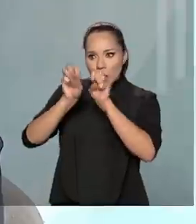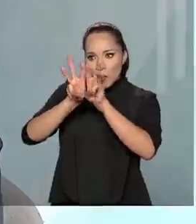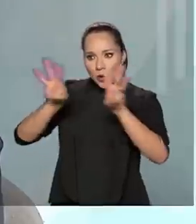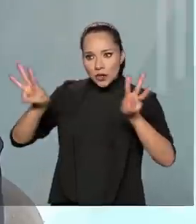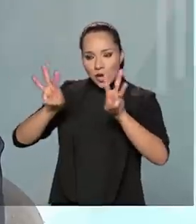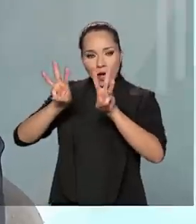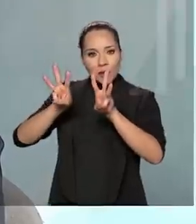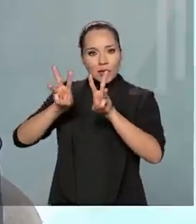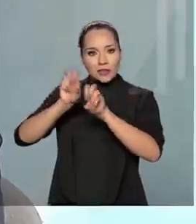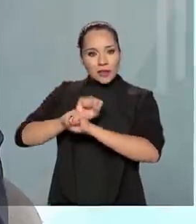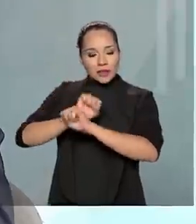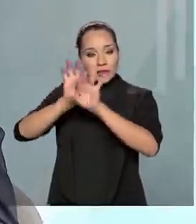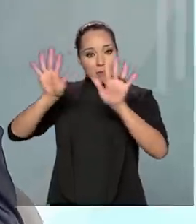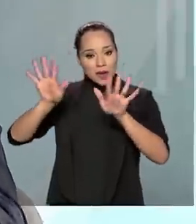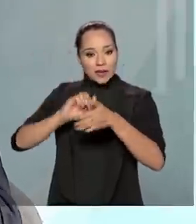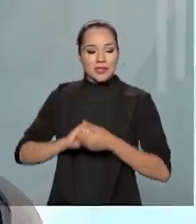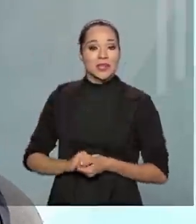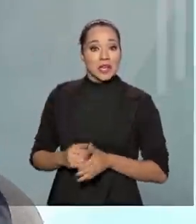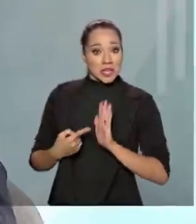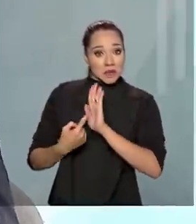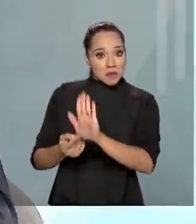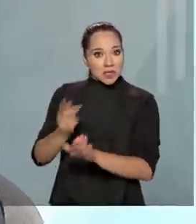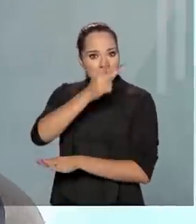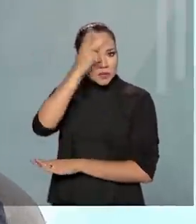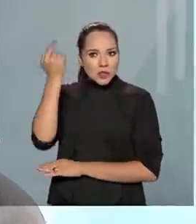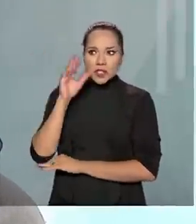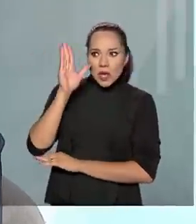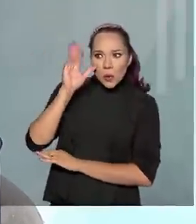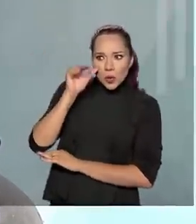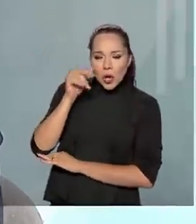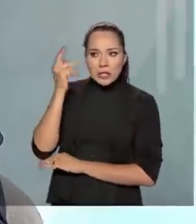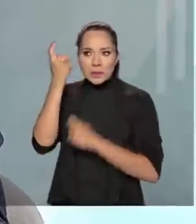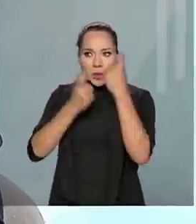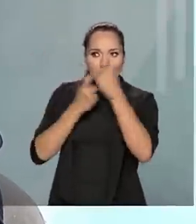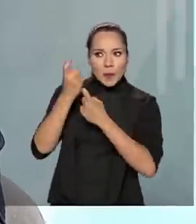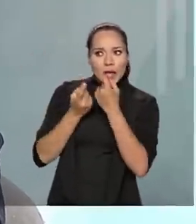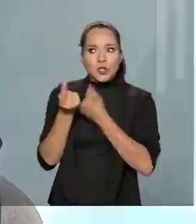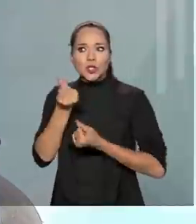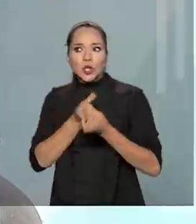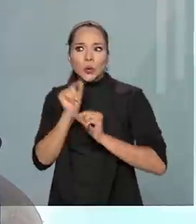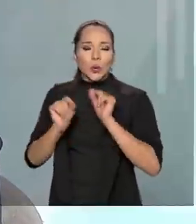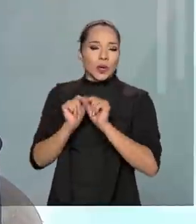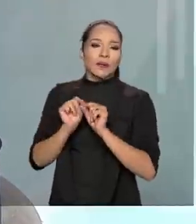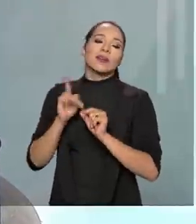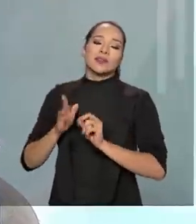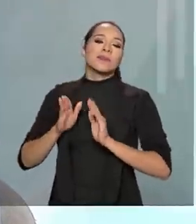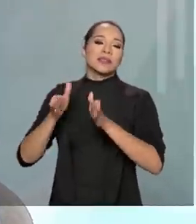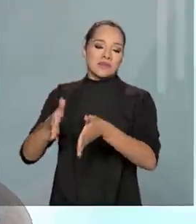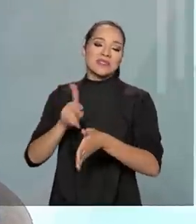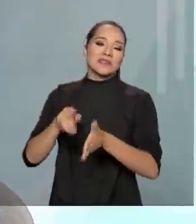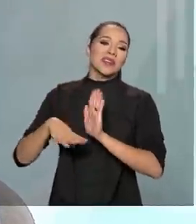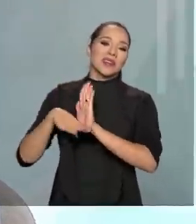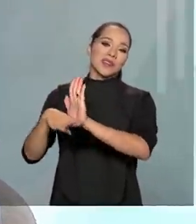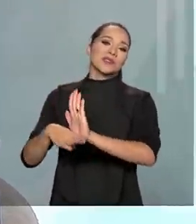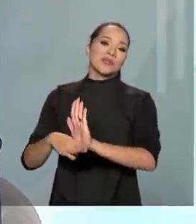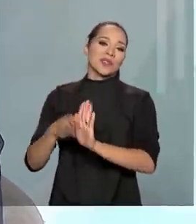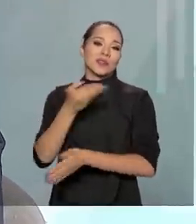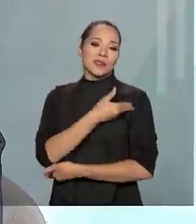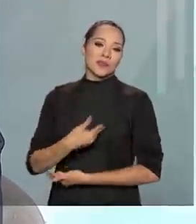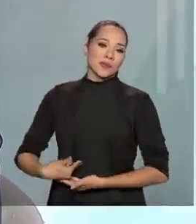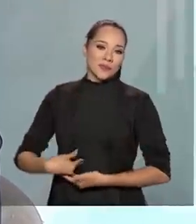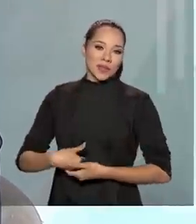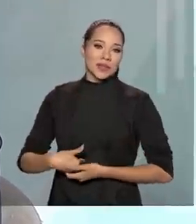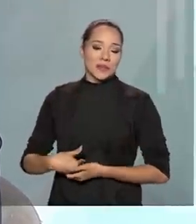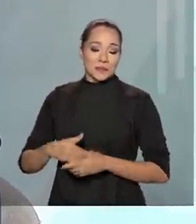ano de 2020, que demonstram que as pessoas estão mais preocupadas e eu acho que essa participação vai realmente auxiliar muito o governo